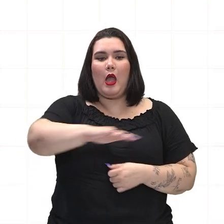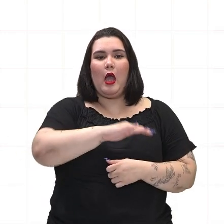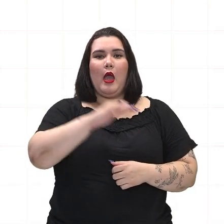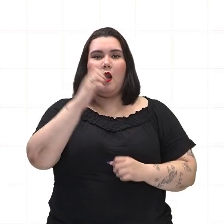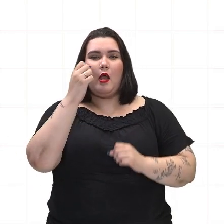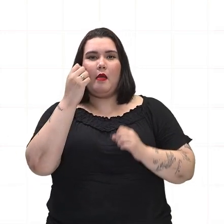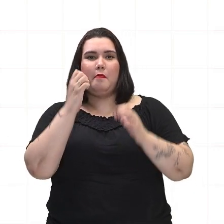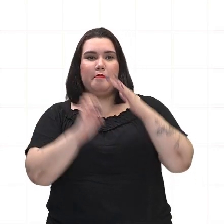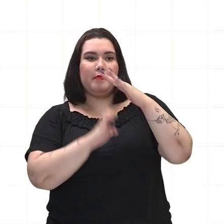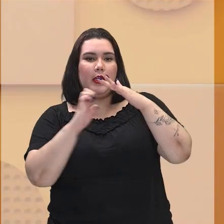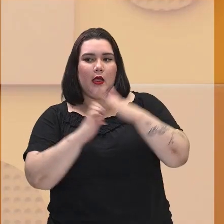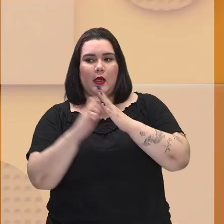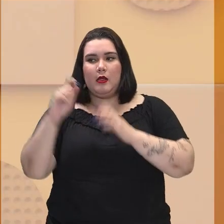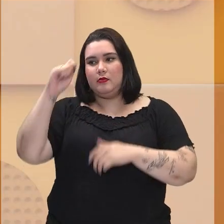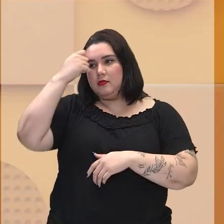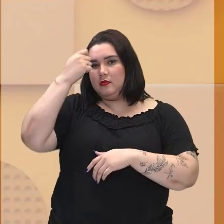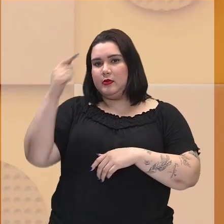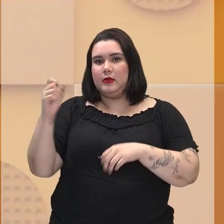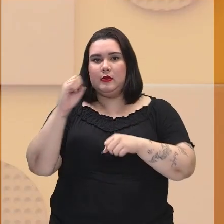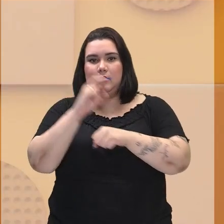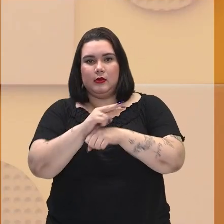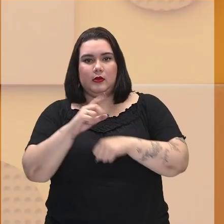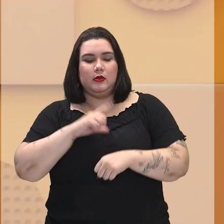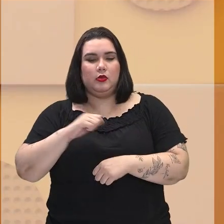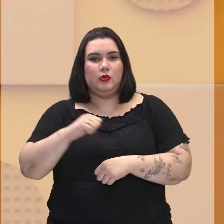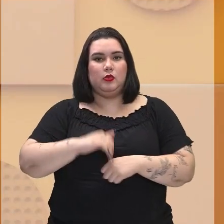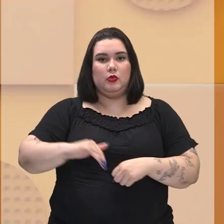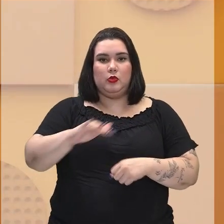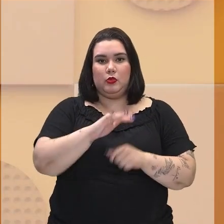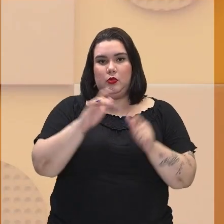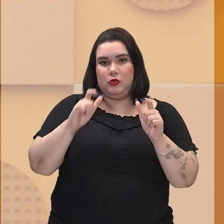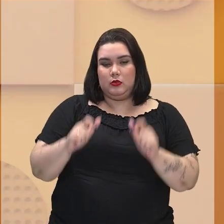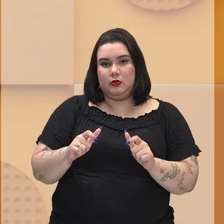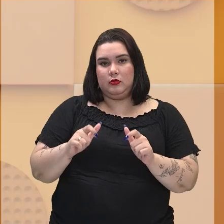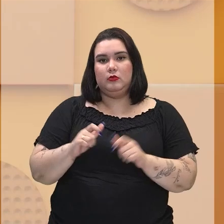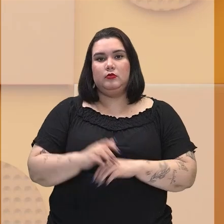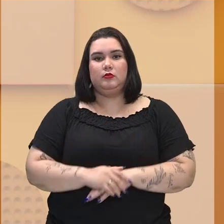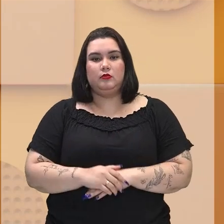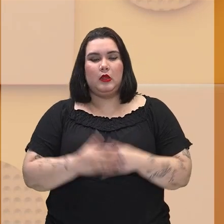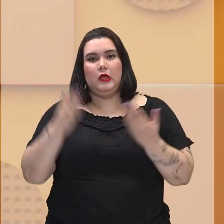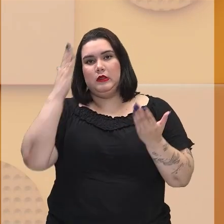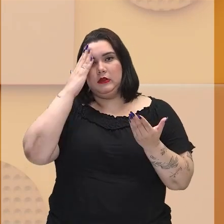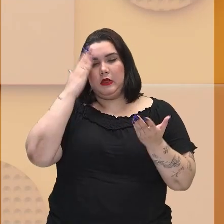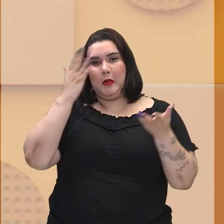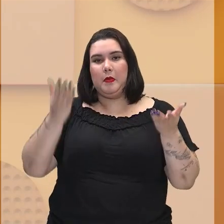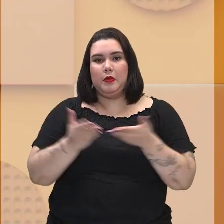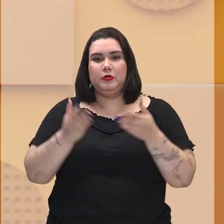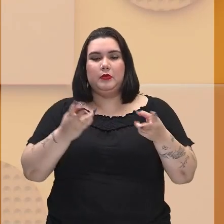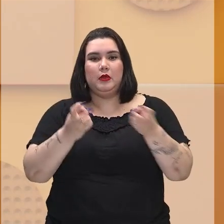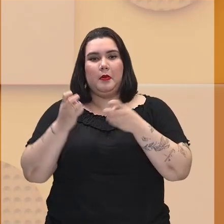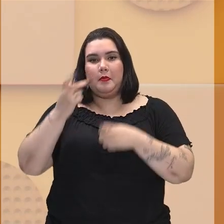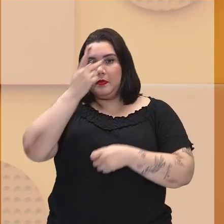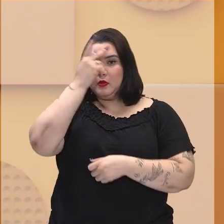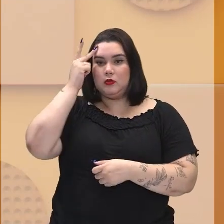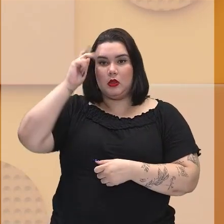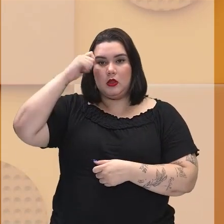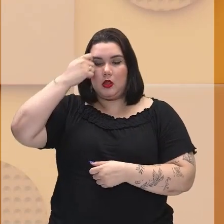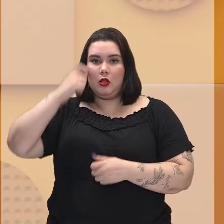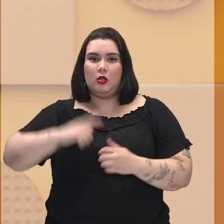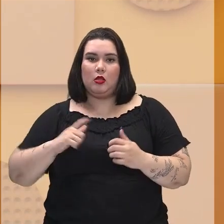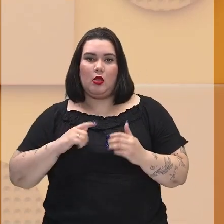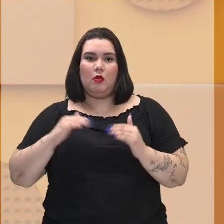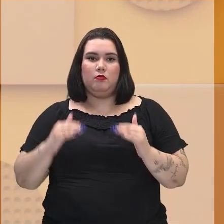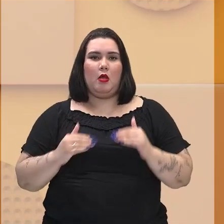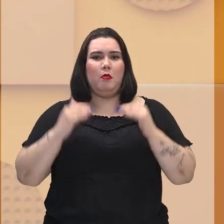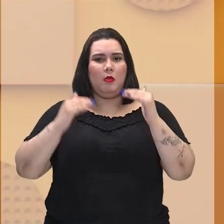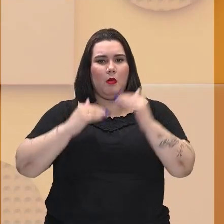a pessoa negra vai ocupar determinado lugar. Claro, e que hoje em dia a gente vê muitas pessoas negras galgando patamares